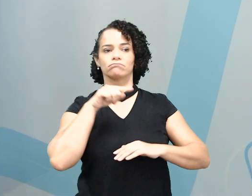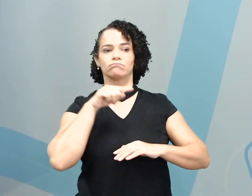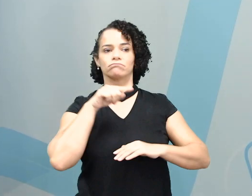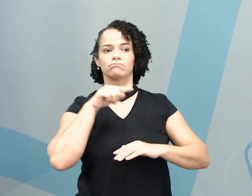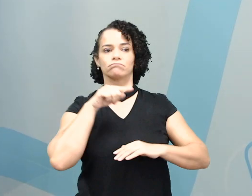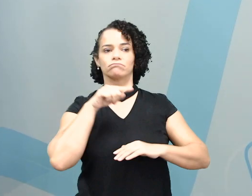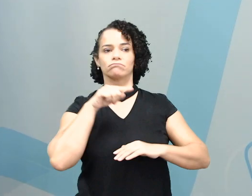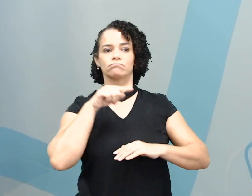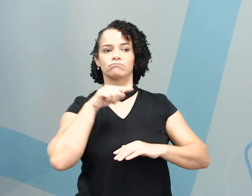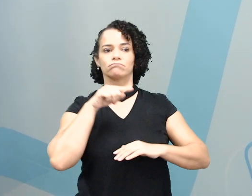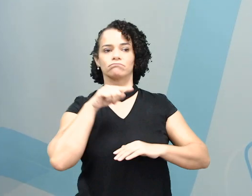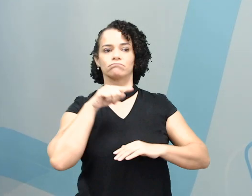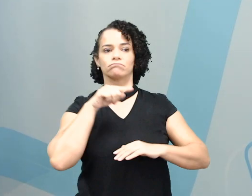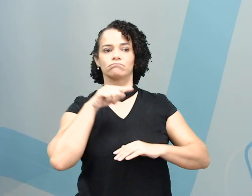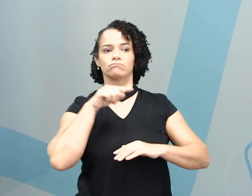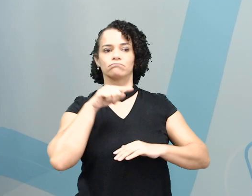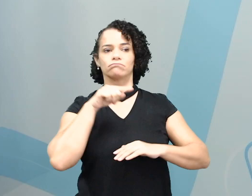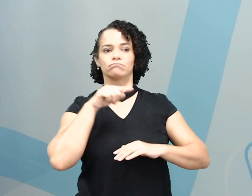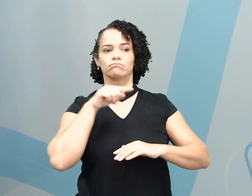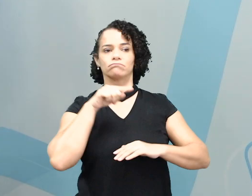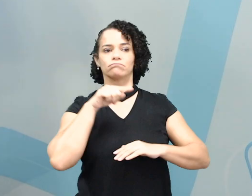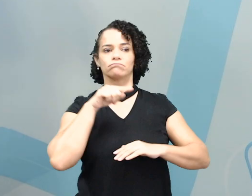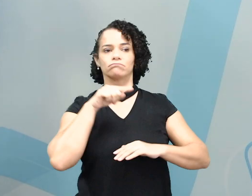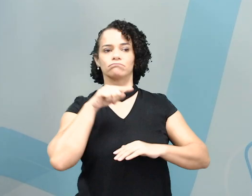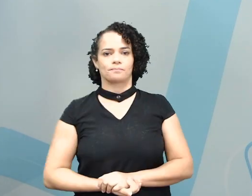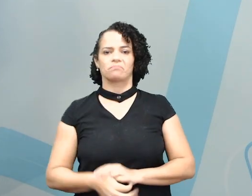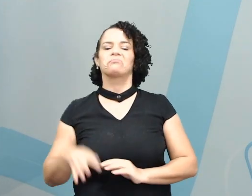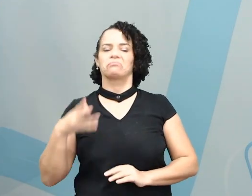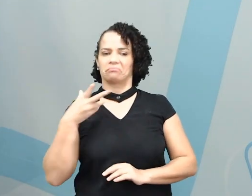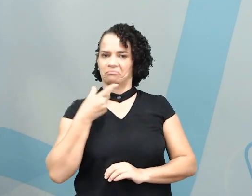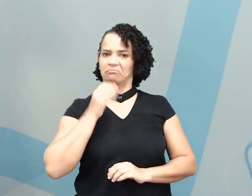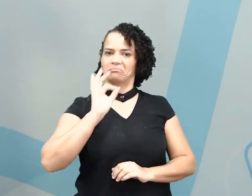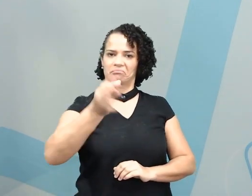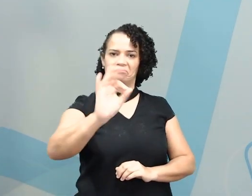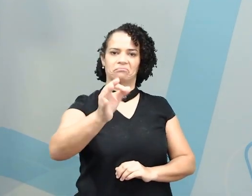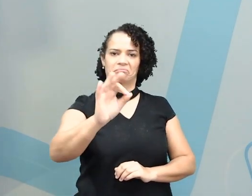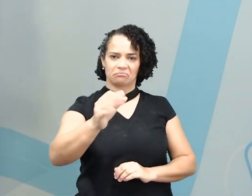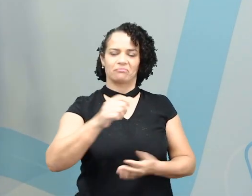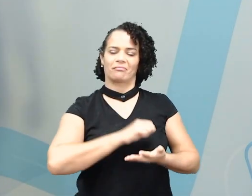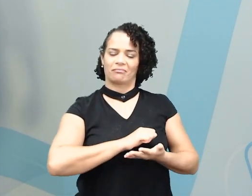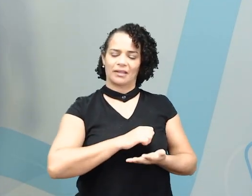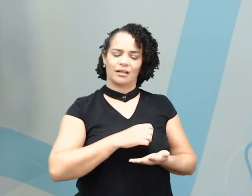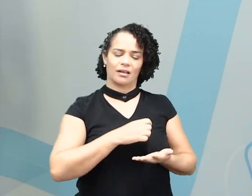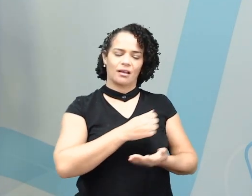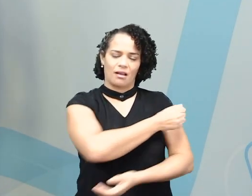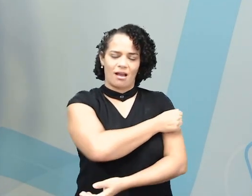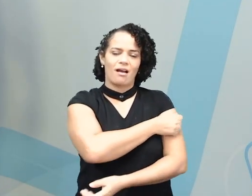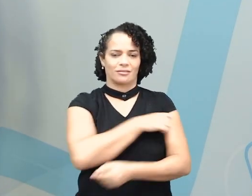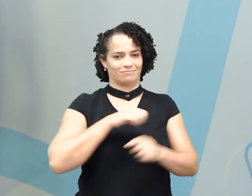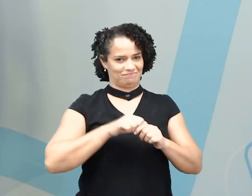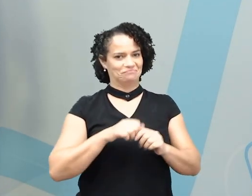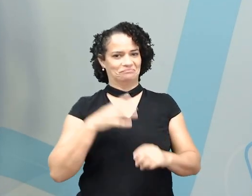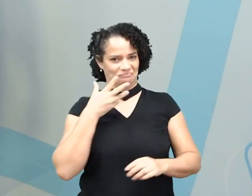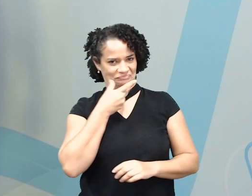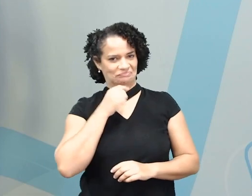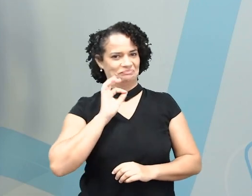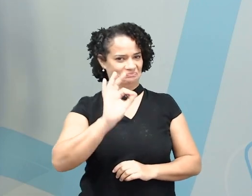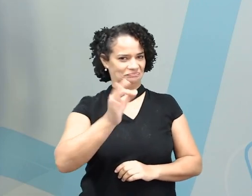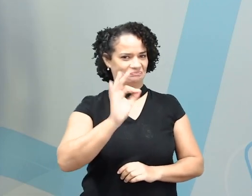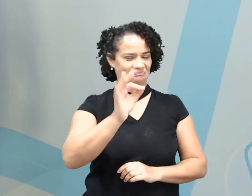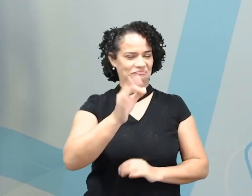She is an artist. Perfeito! Aluno aplicado faz assim mesmo. Então,